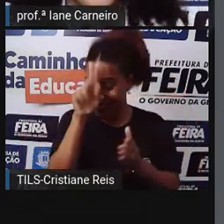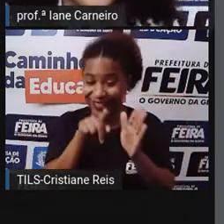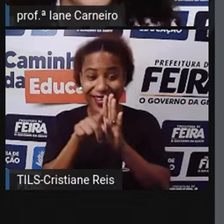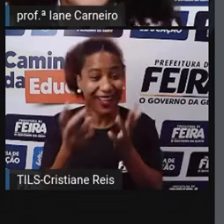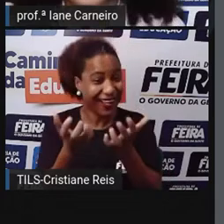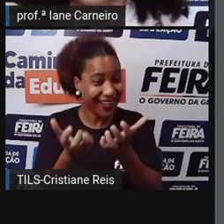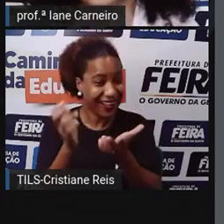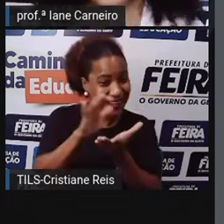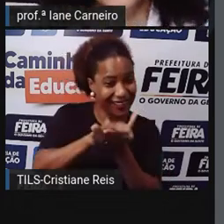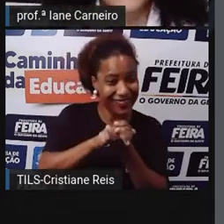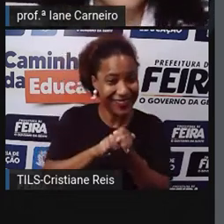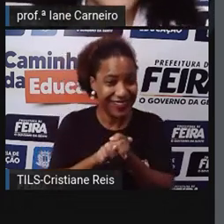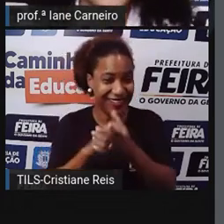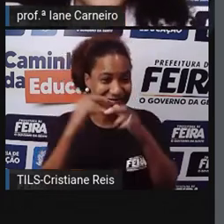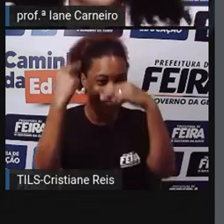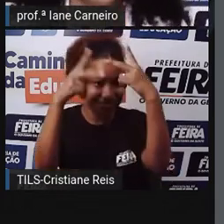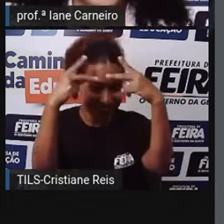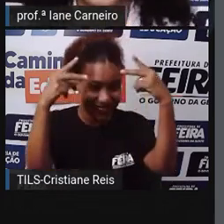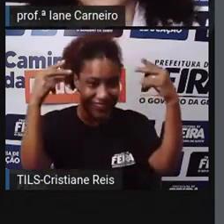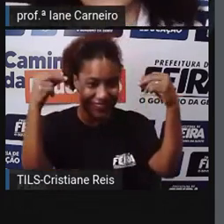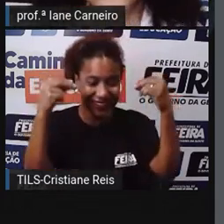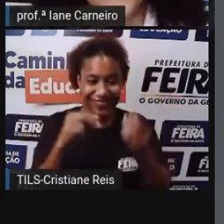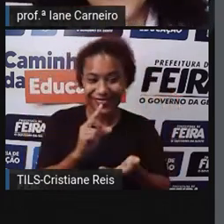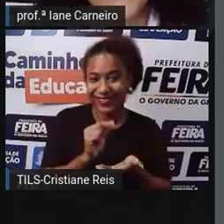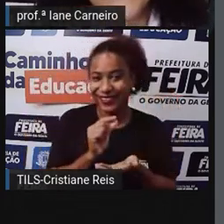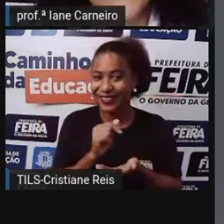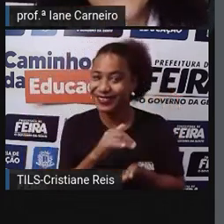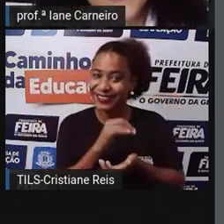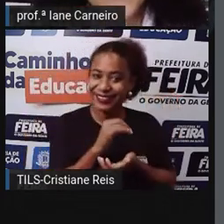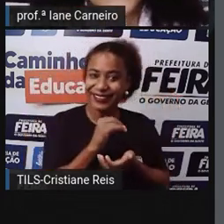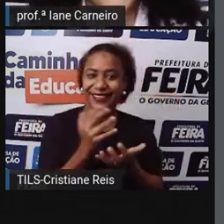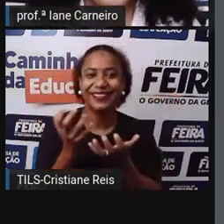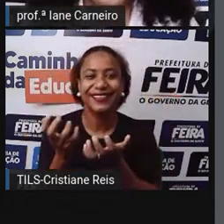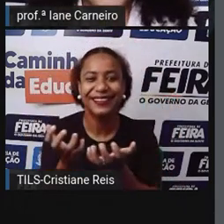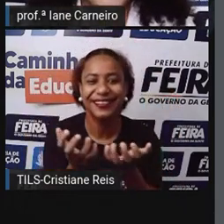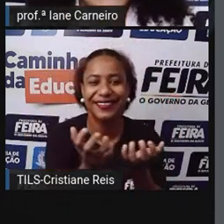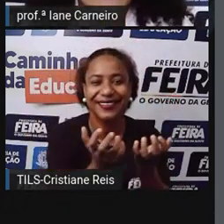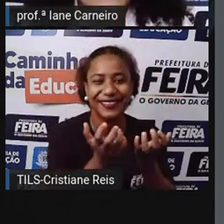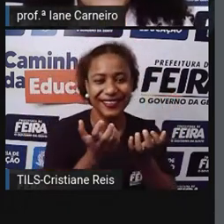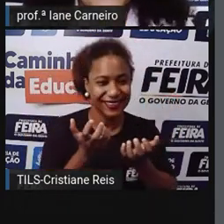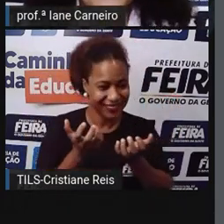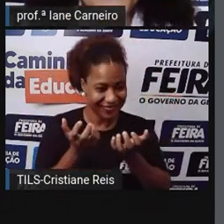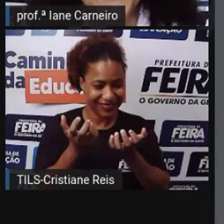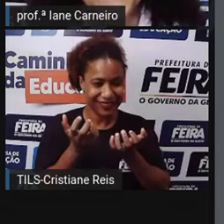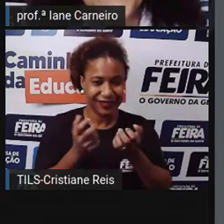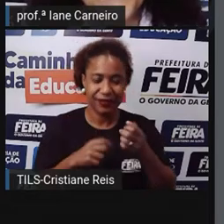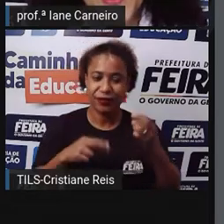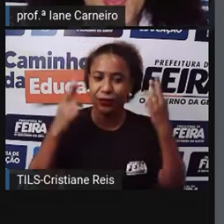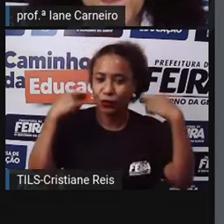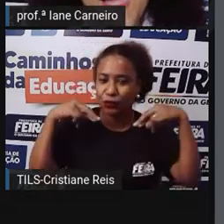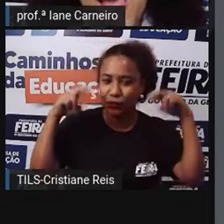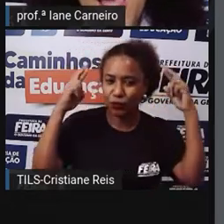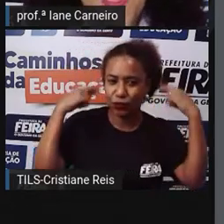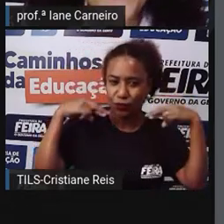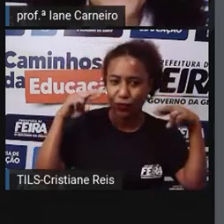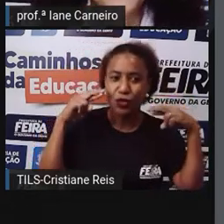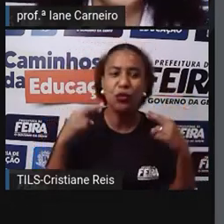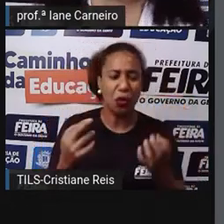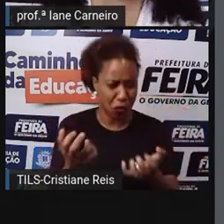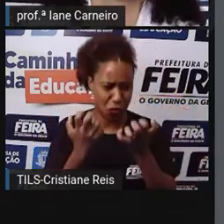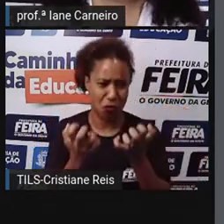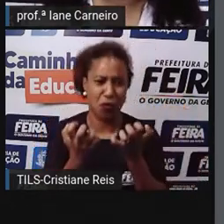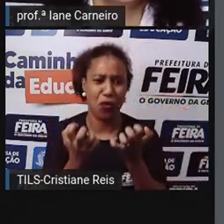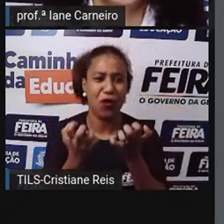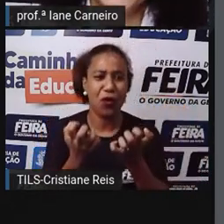baratinha que tem fita no cabelo e dinheiro na caixinha? O carneiro respondeu, eu quero!